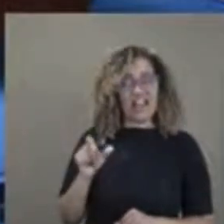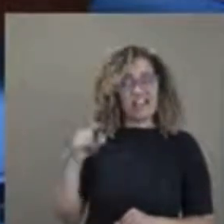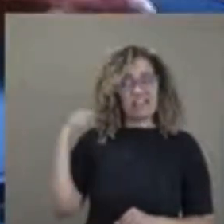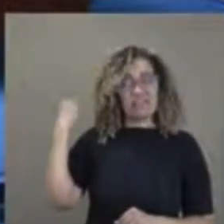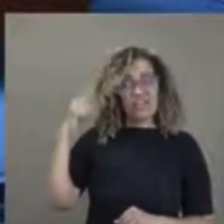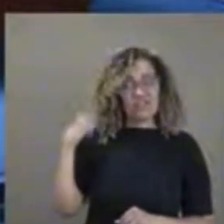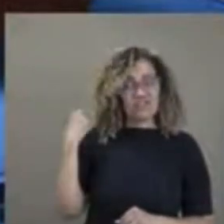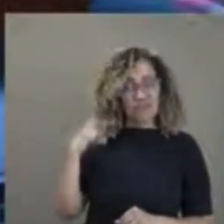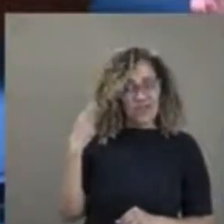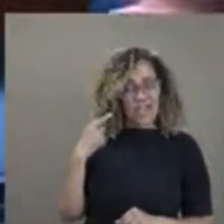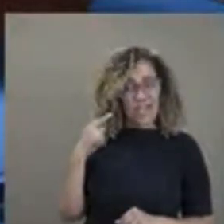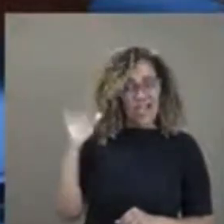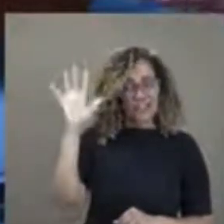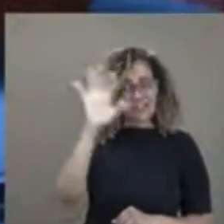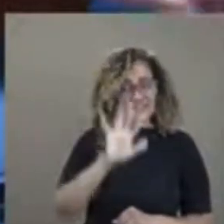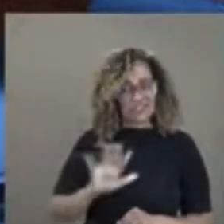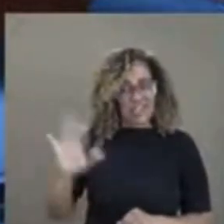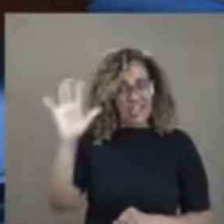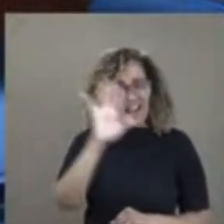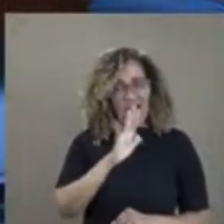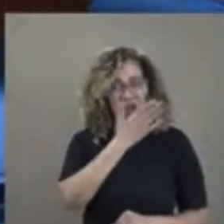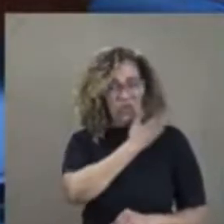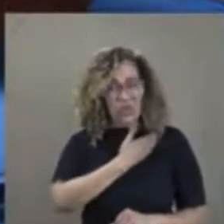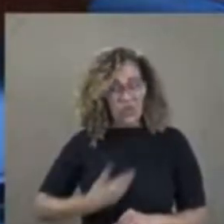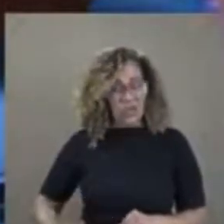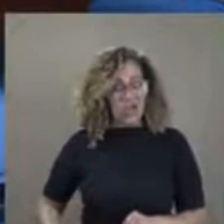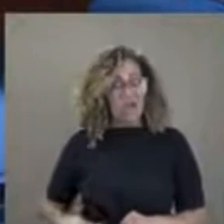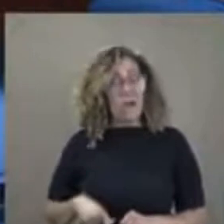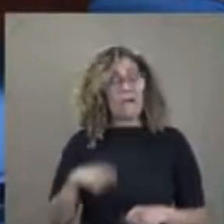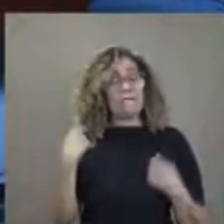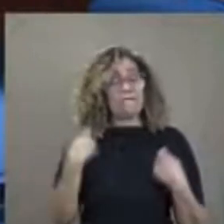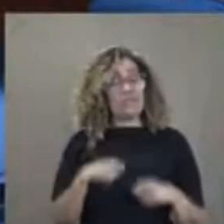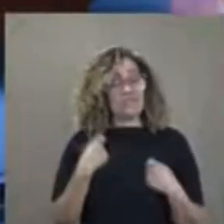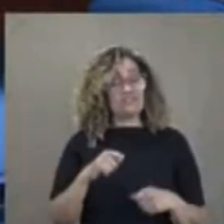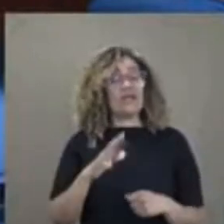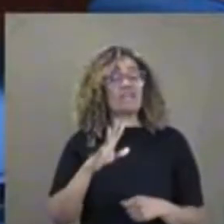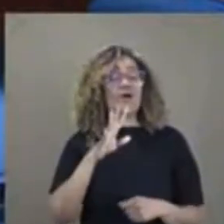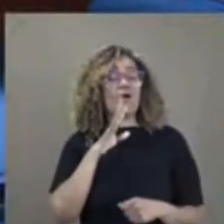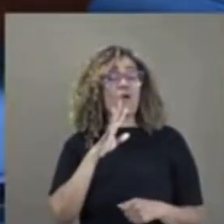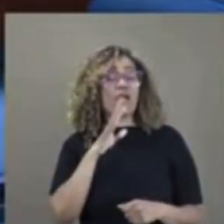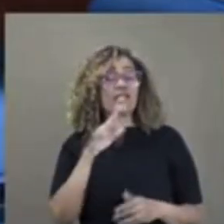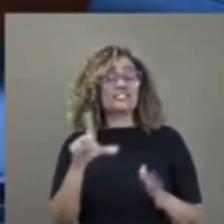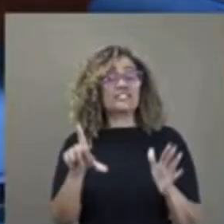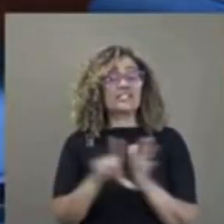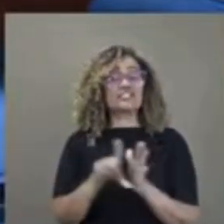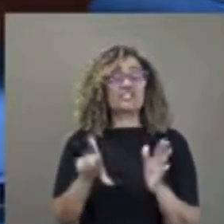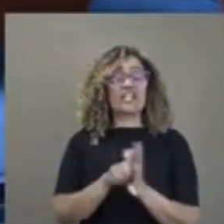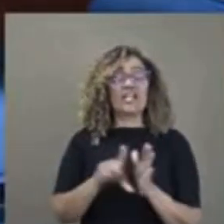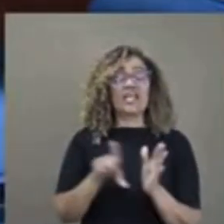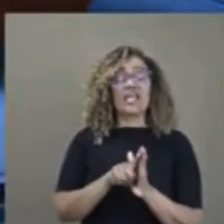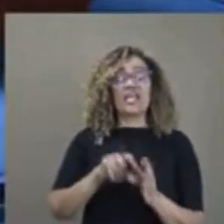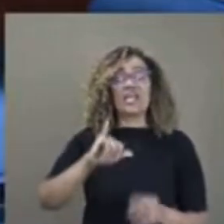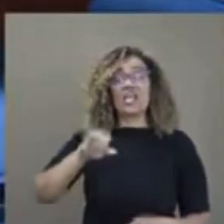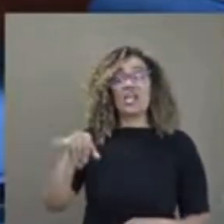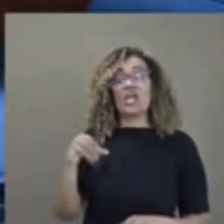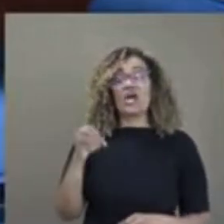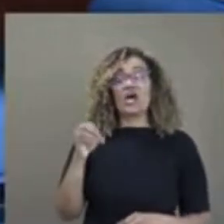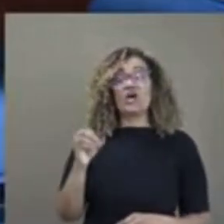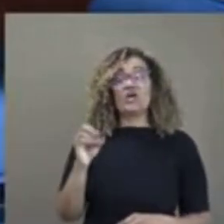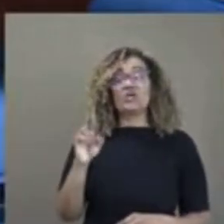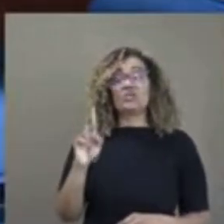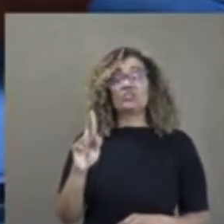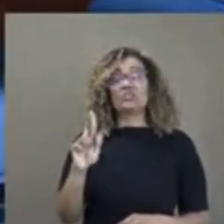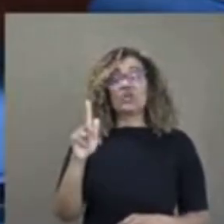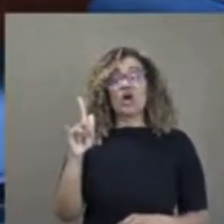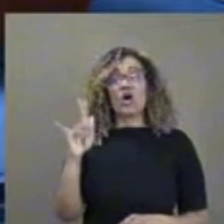da União, devia conhecer de lei. Jorge Messias, não existe crime